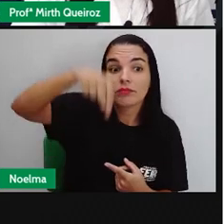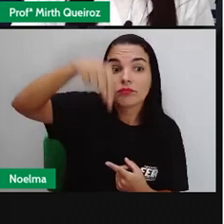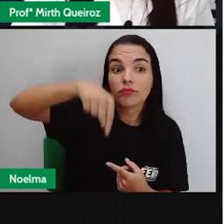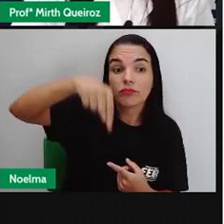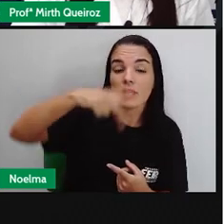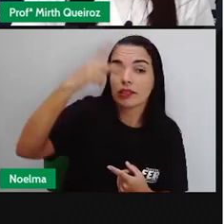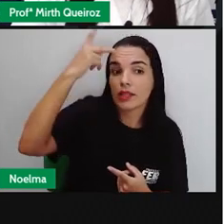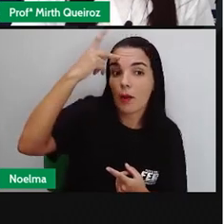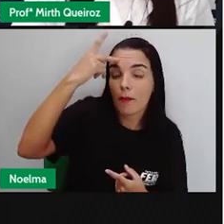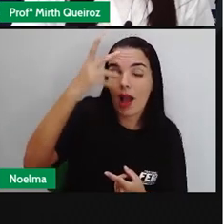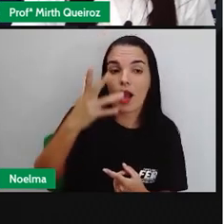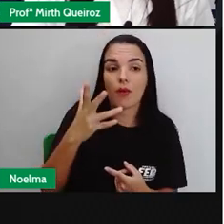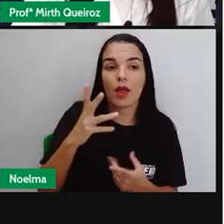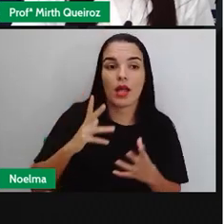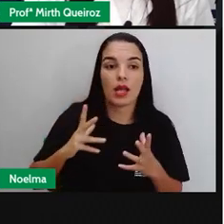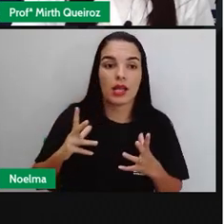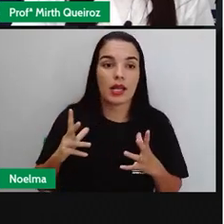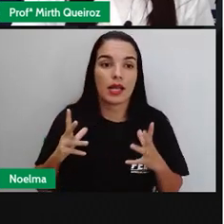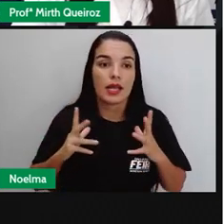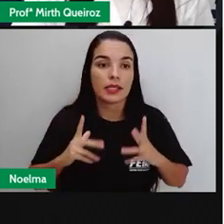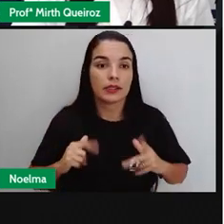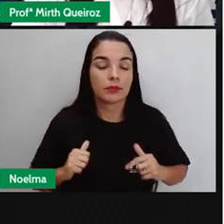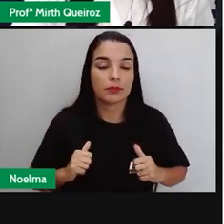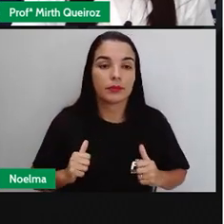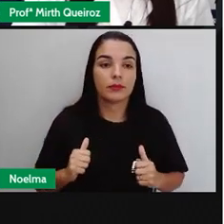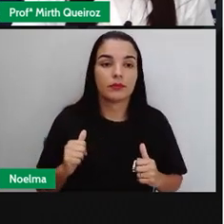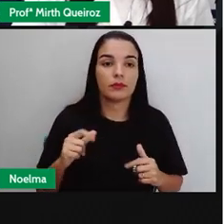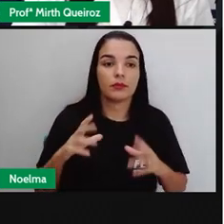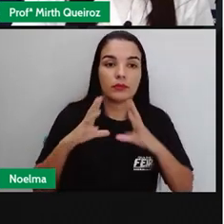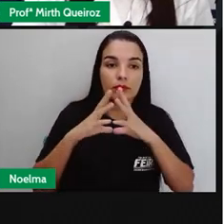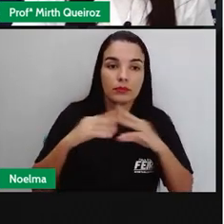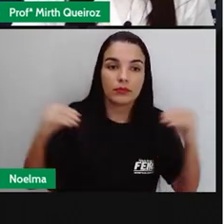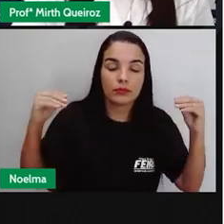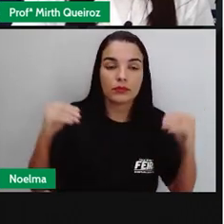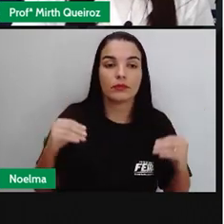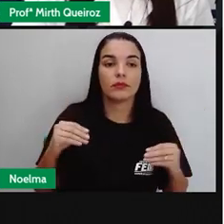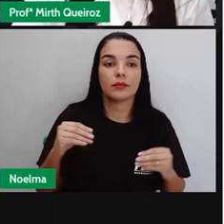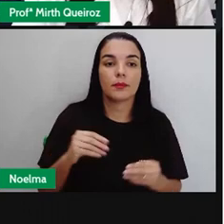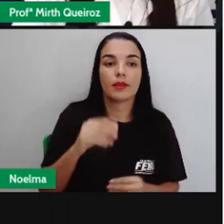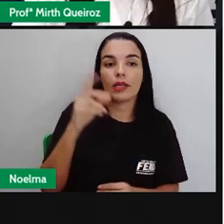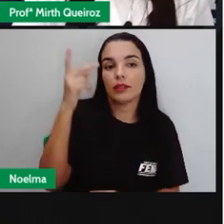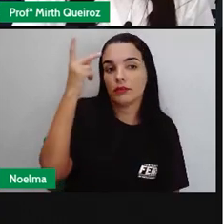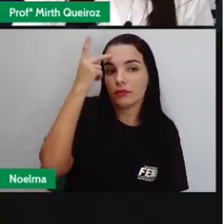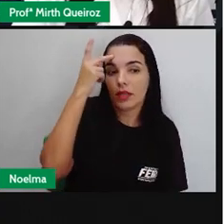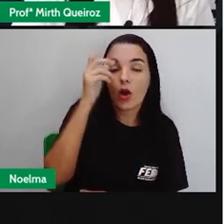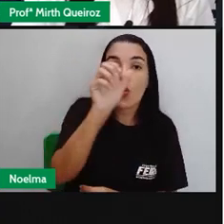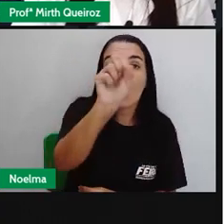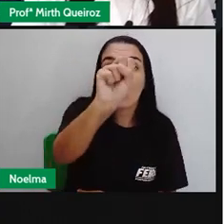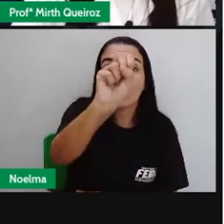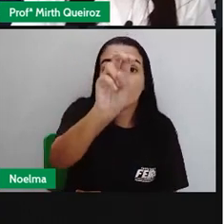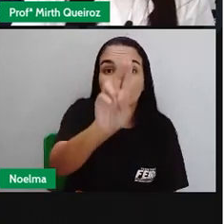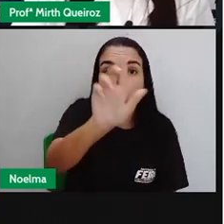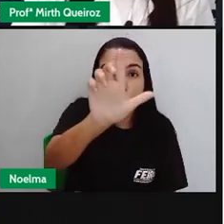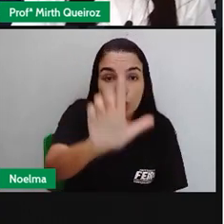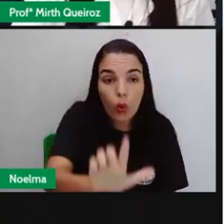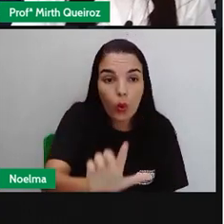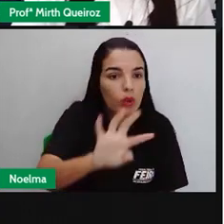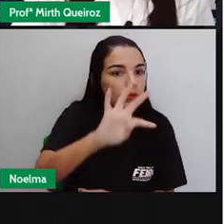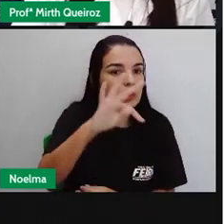Paulo, Espírito Santo, Santa Catarina, Paraná, Rio Grande do Sul. De